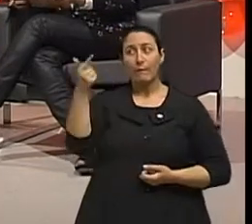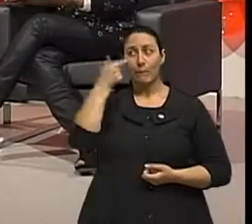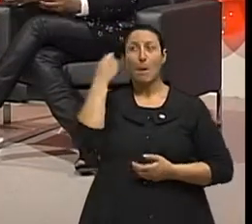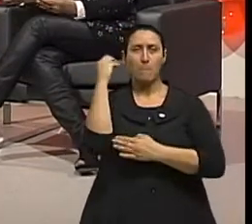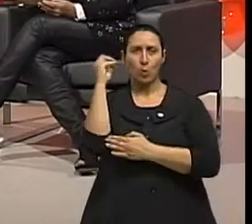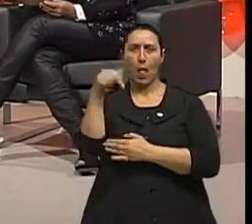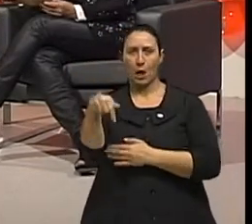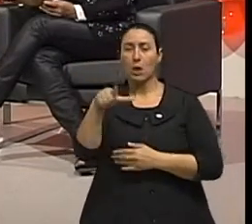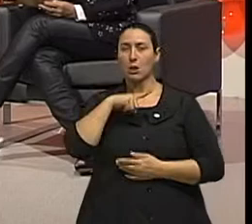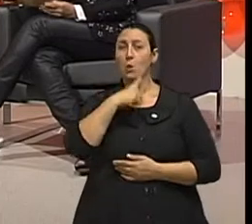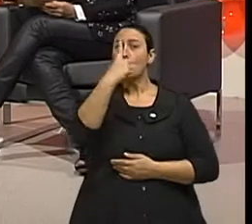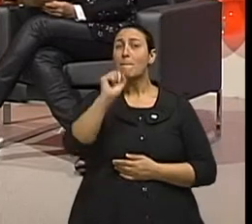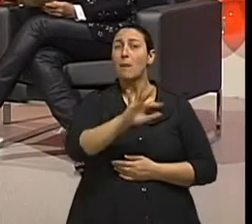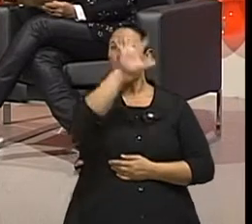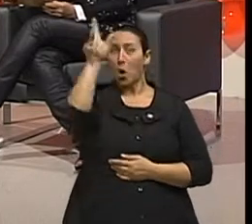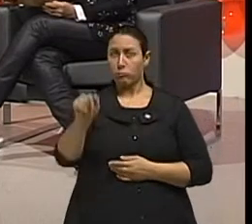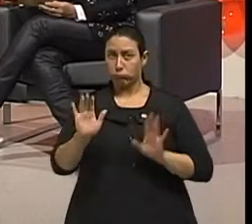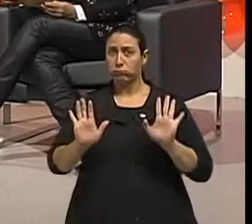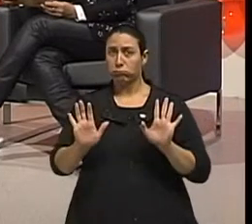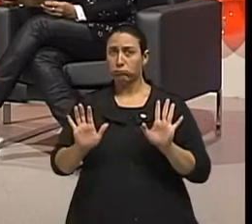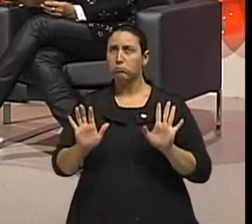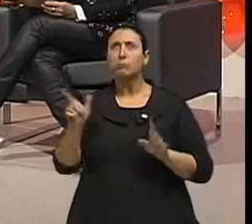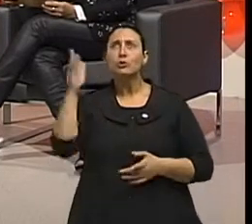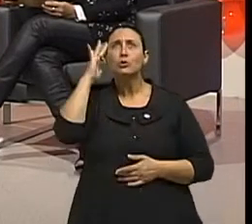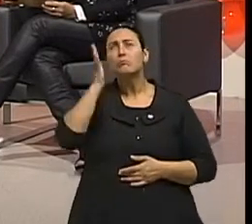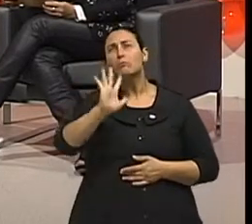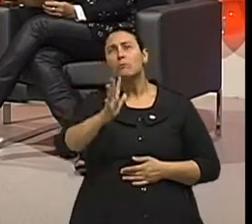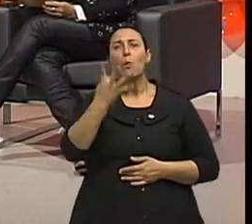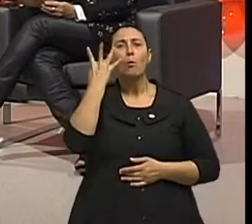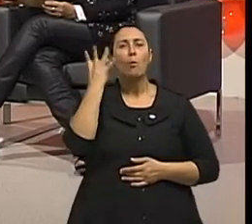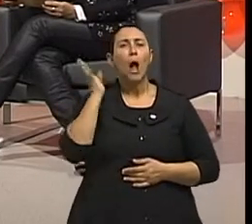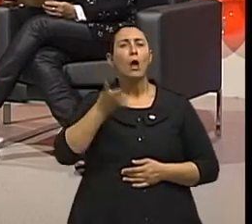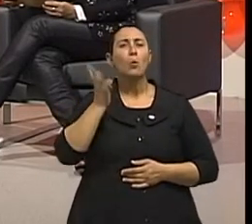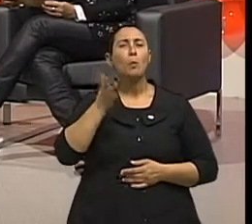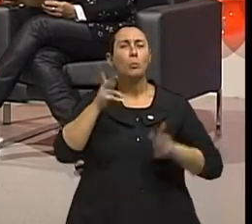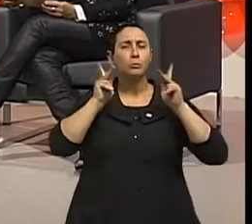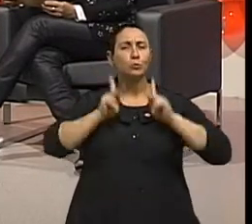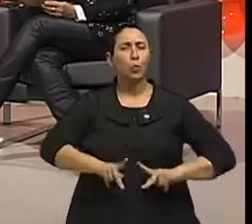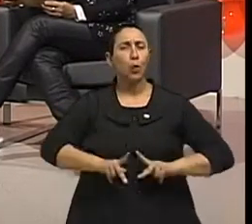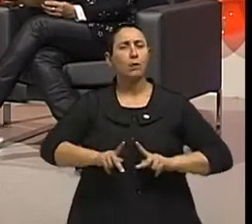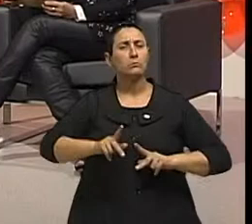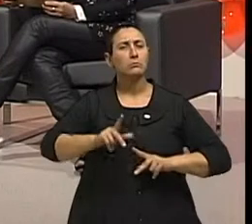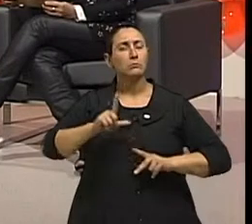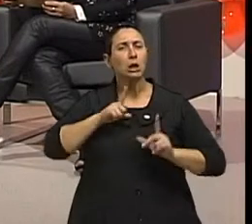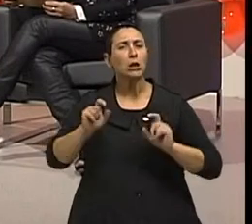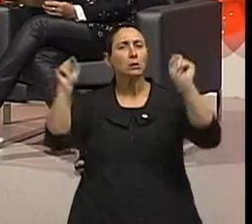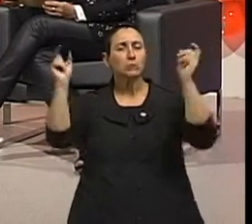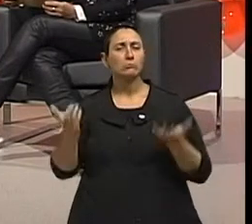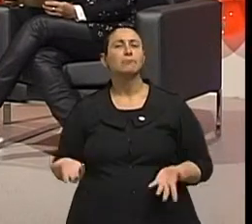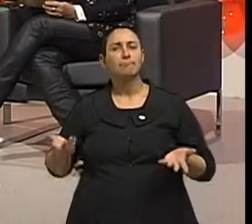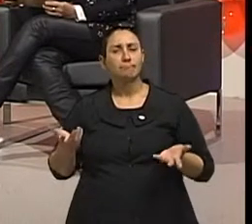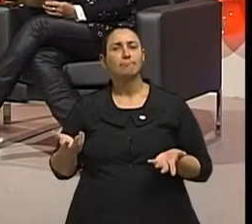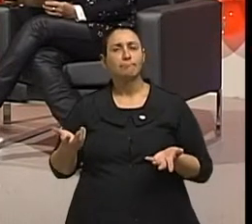aproximadamente um milhão de pessoas que vivem, nós vamos ter mais de 4 mil pessoas por ano descobrindo, sendo informados que têm câncer.